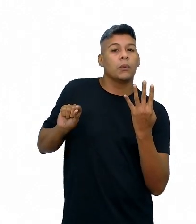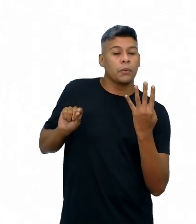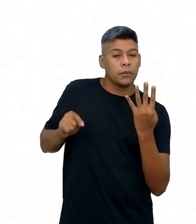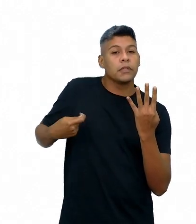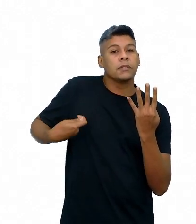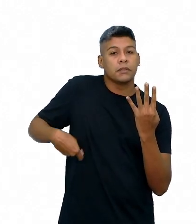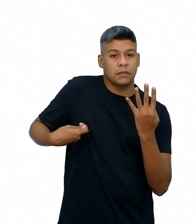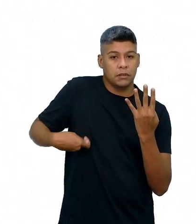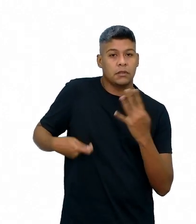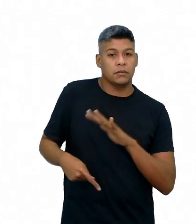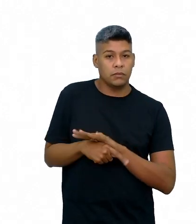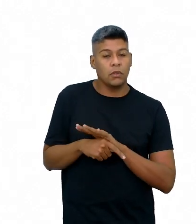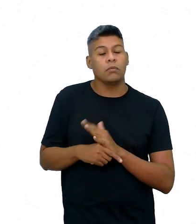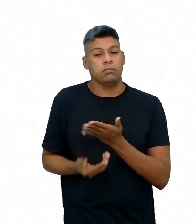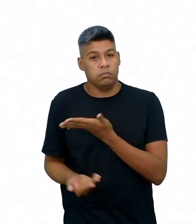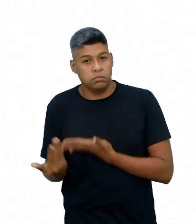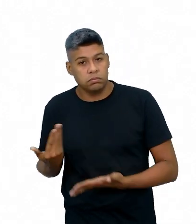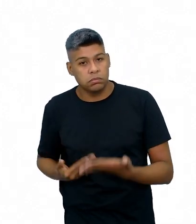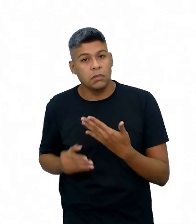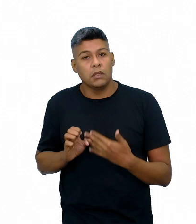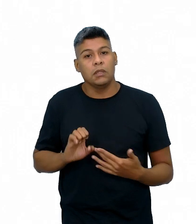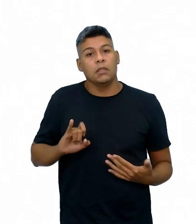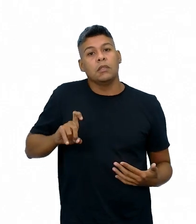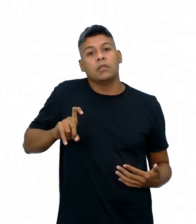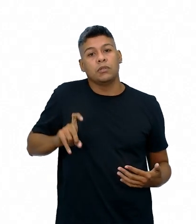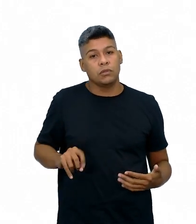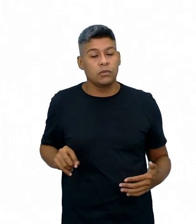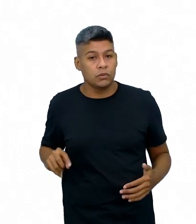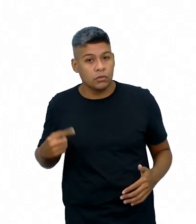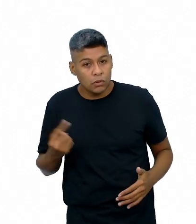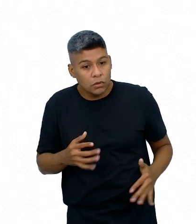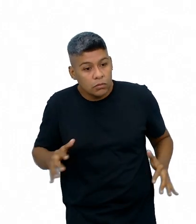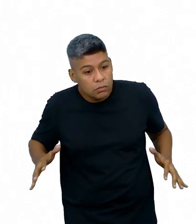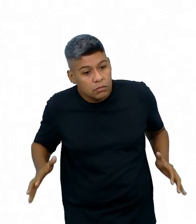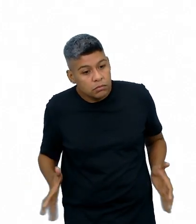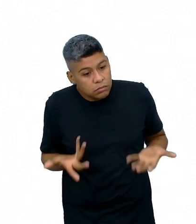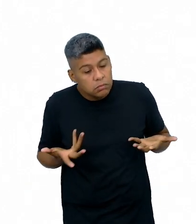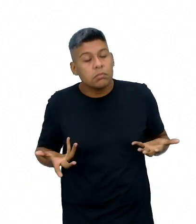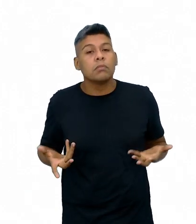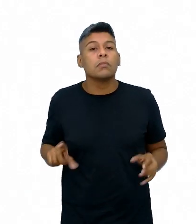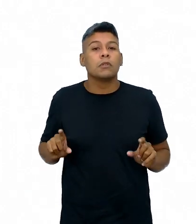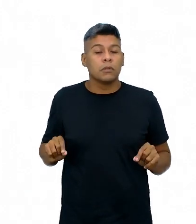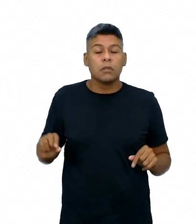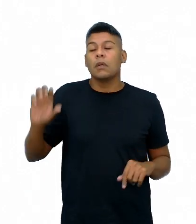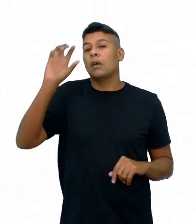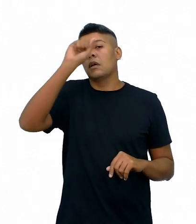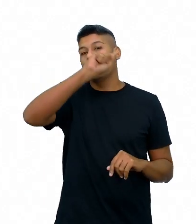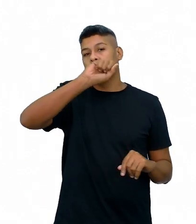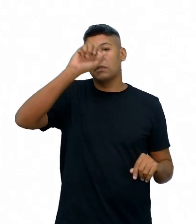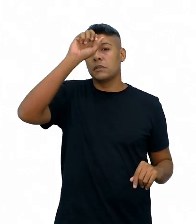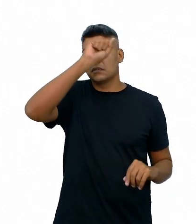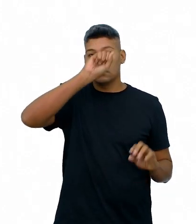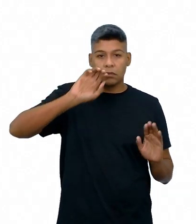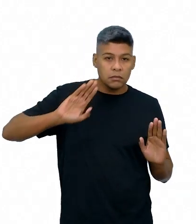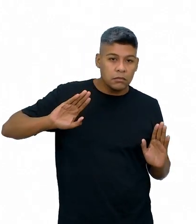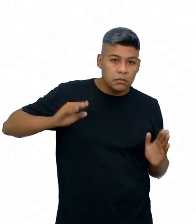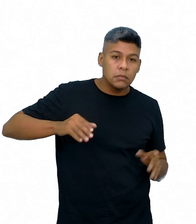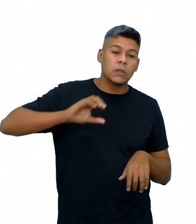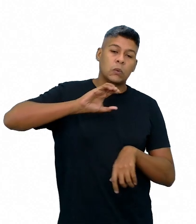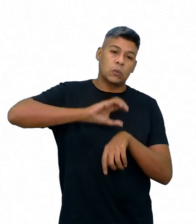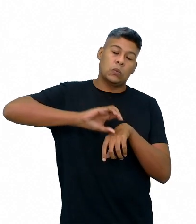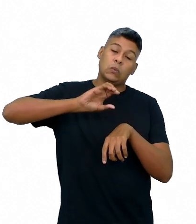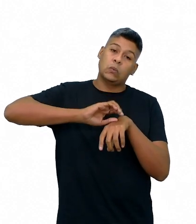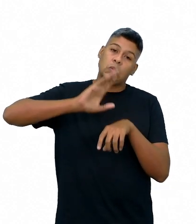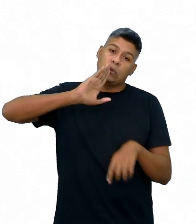necessidade da articulação desses eixos, para nós promovermos uma aprendizagem voltada para a formação